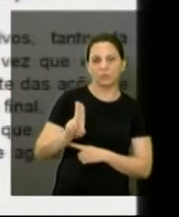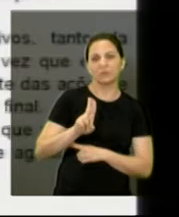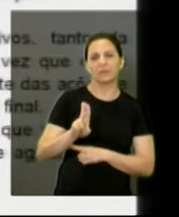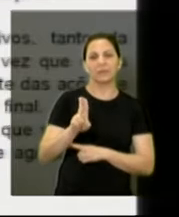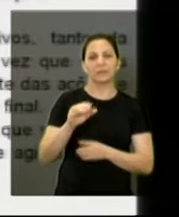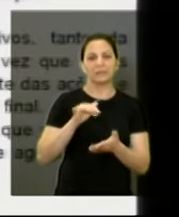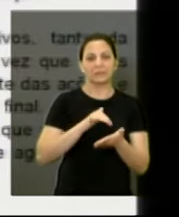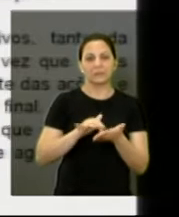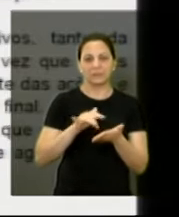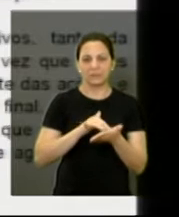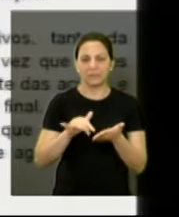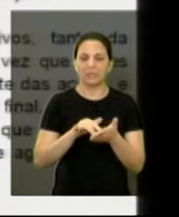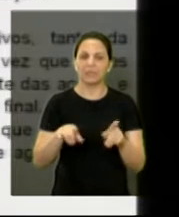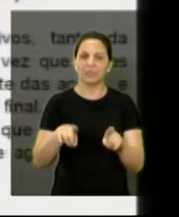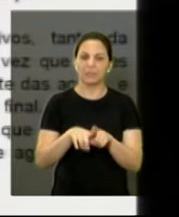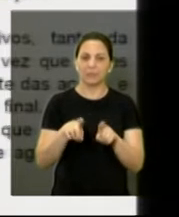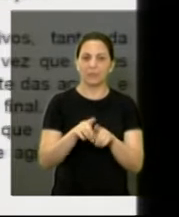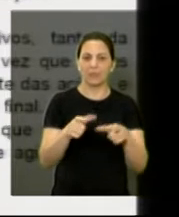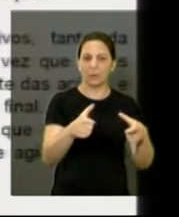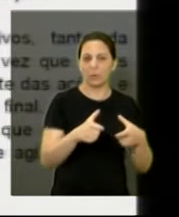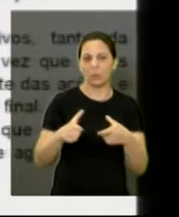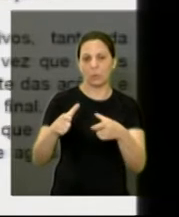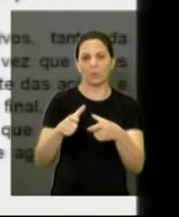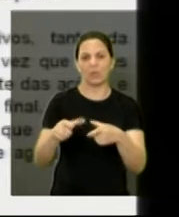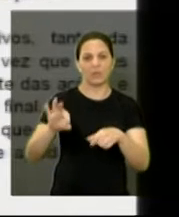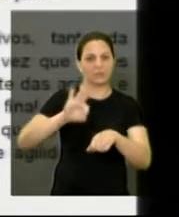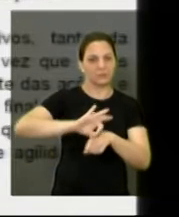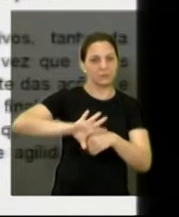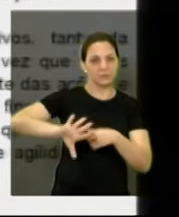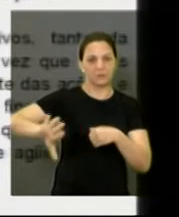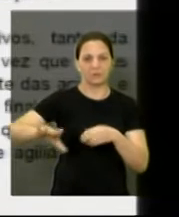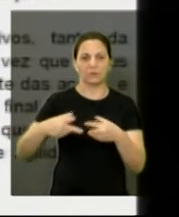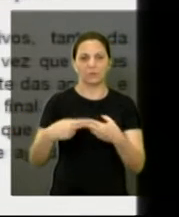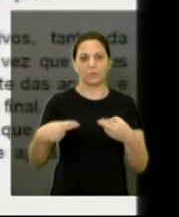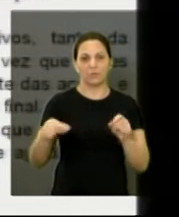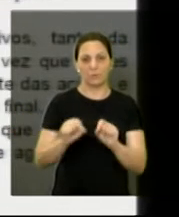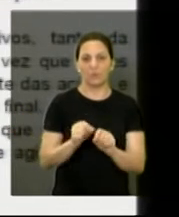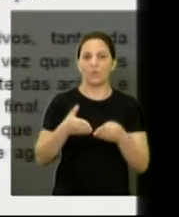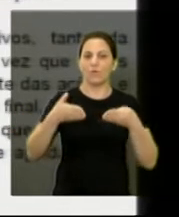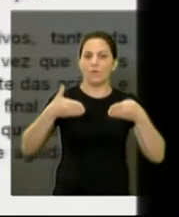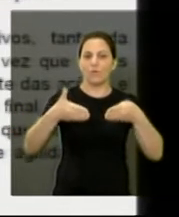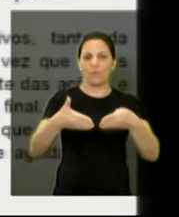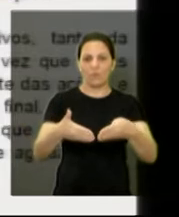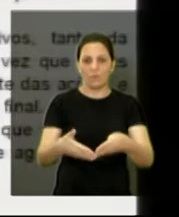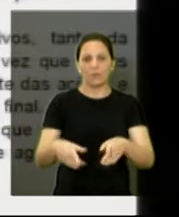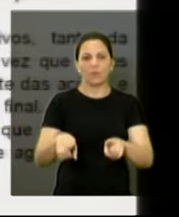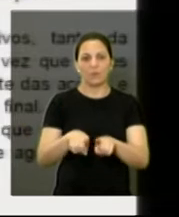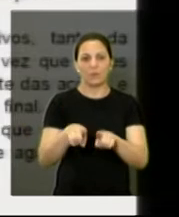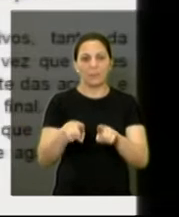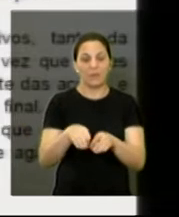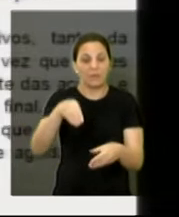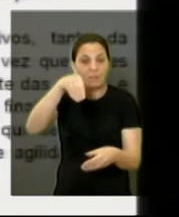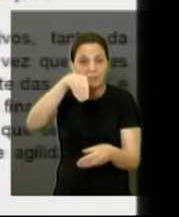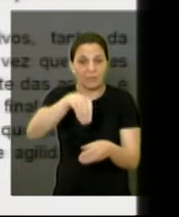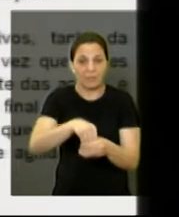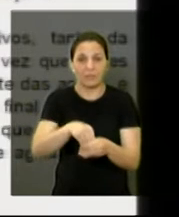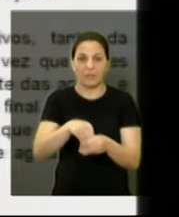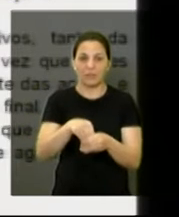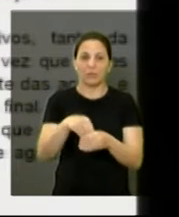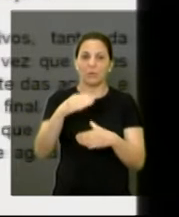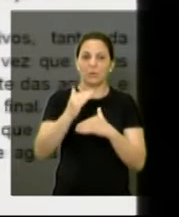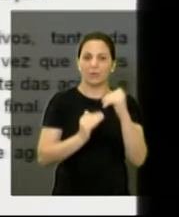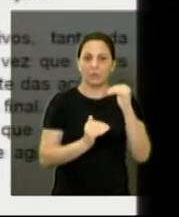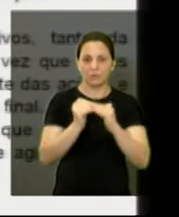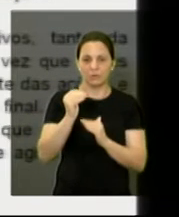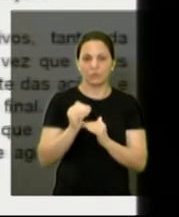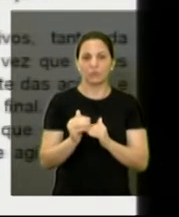secretaria como das unidades descentralizadas, uma vez que esses estão direcionados mais para as questões internas, parte das ações,